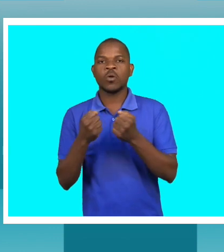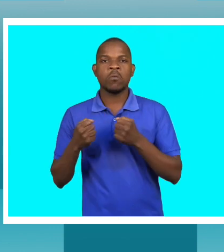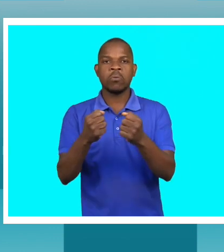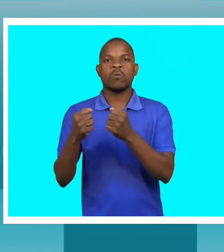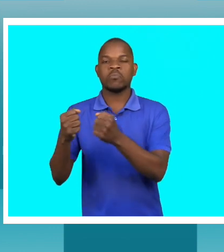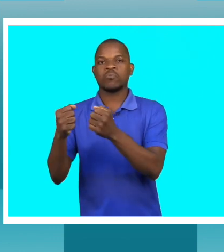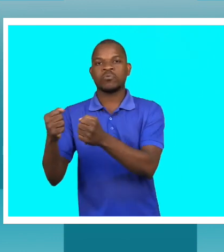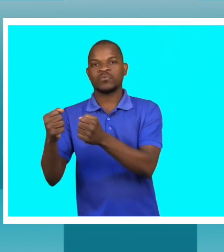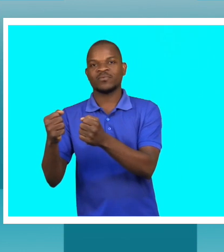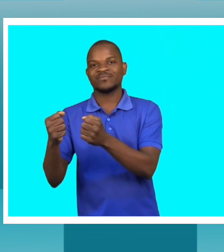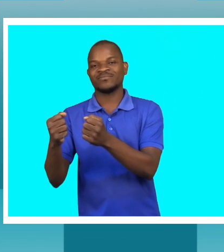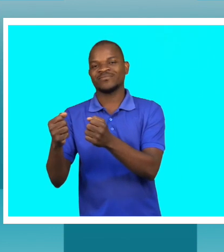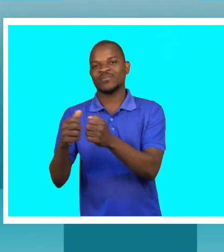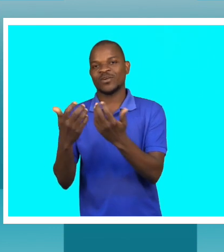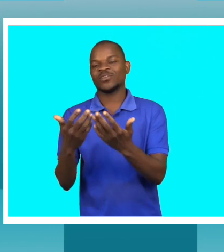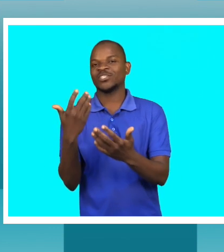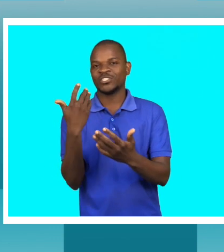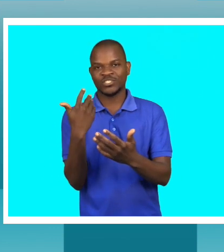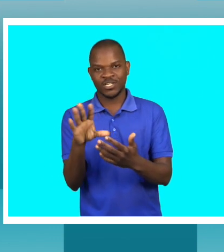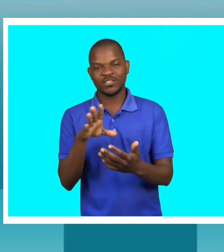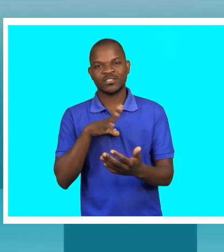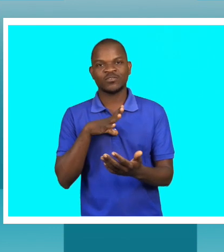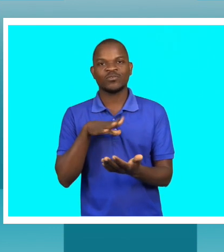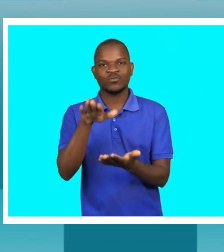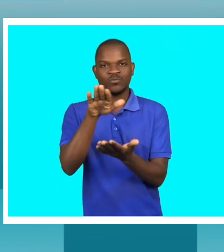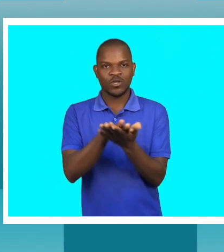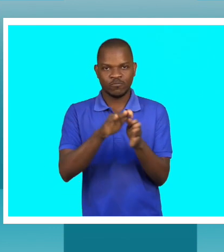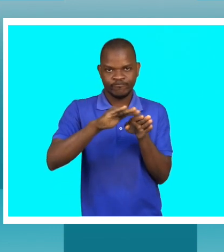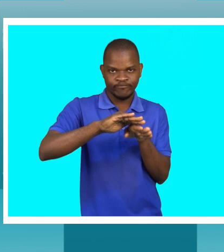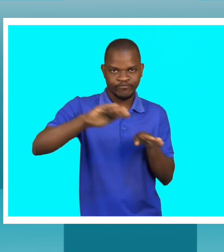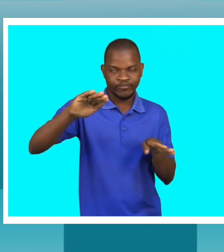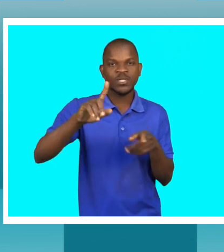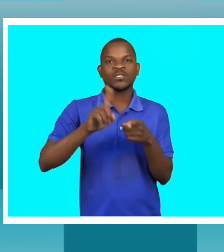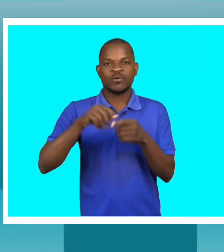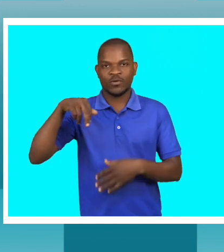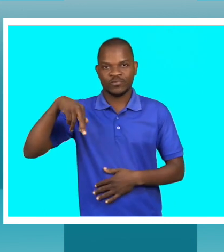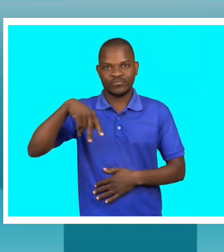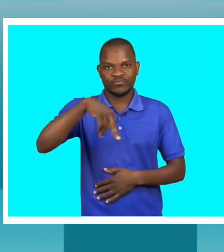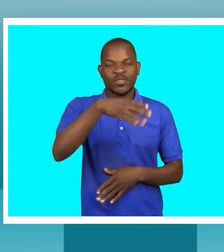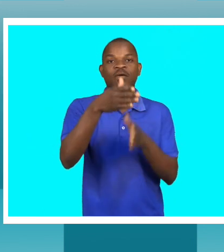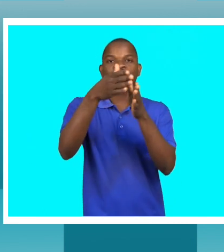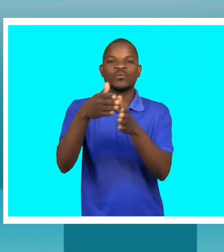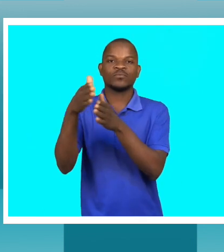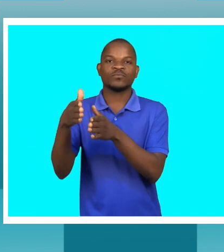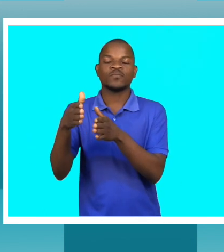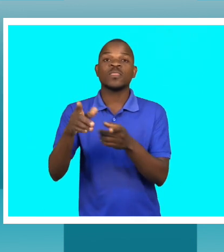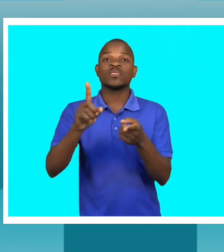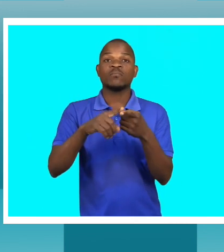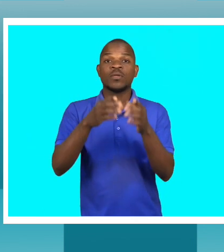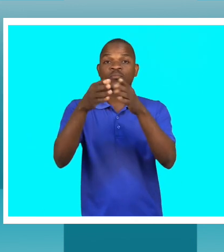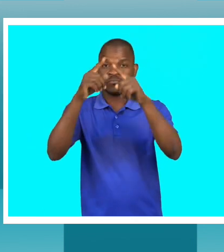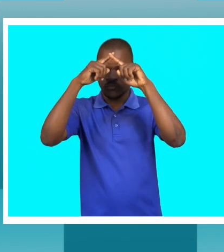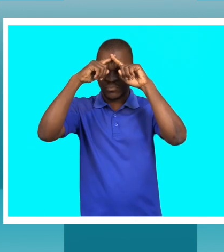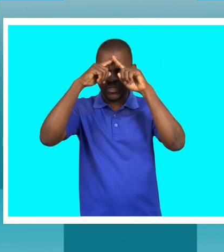momento isso já já temos já temos rampas já temos passadeiras e as instruções que tem a polícia municipal é que